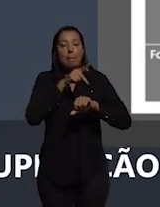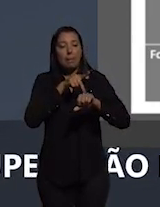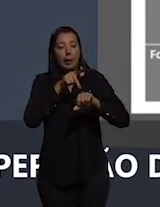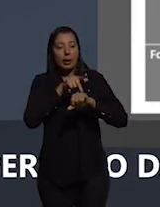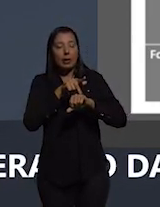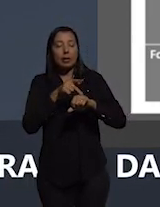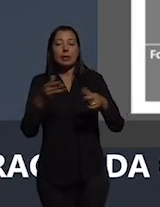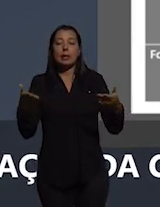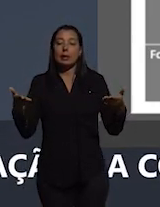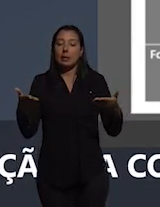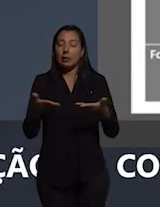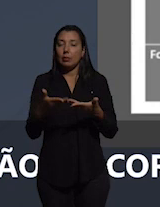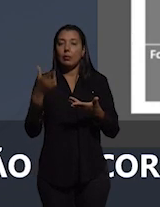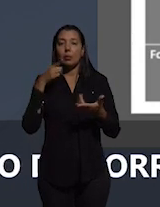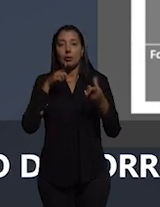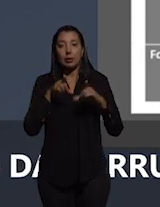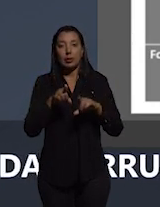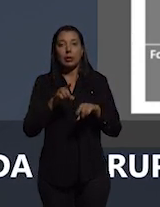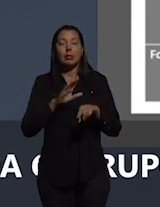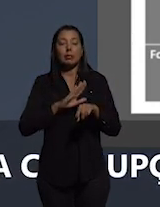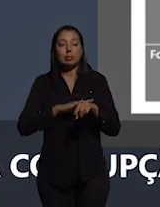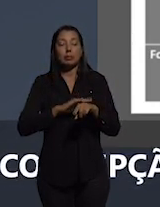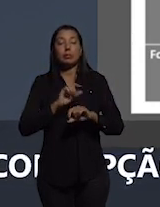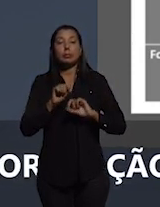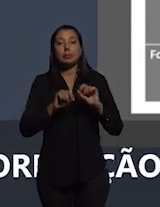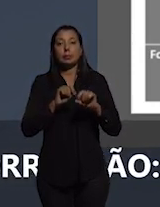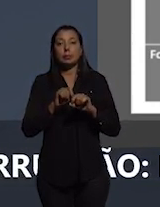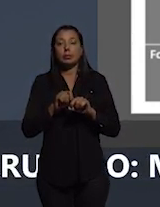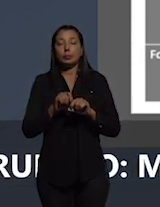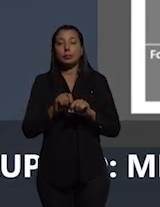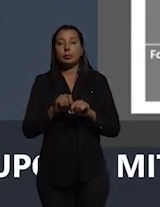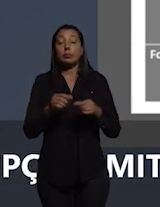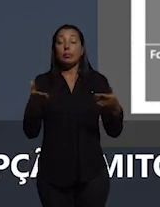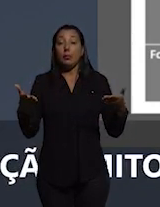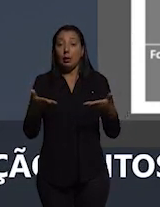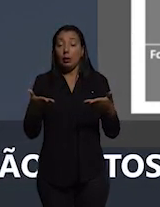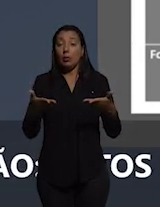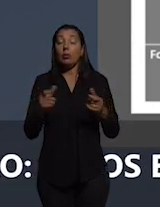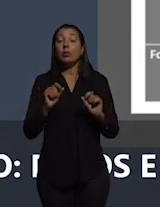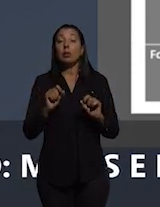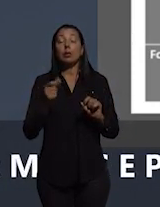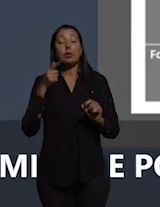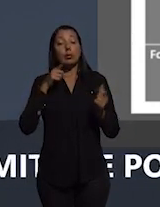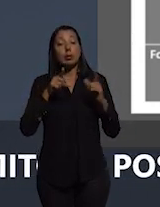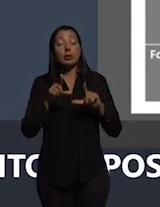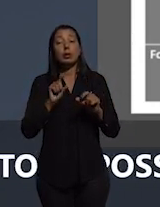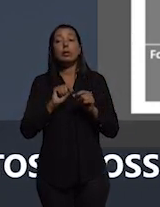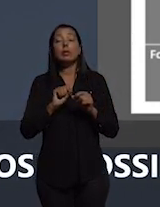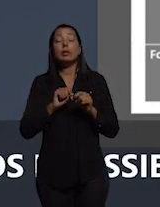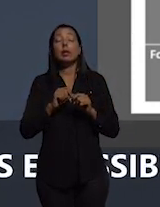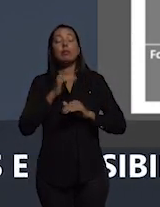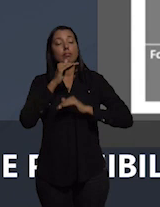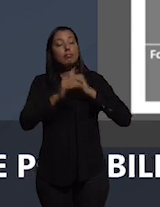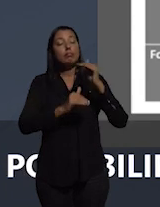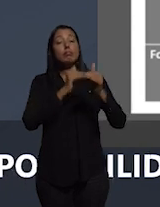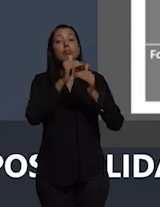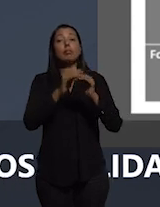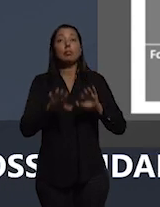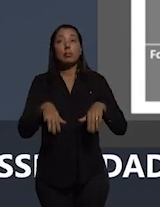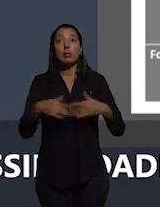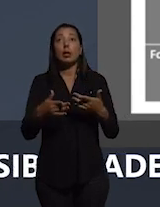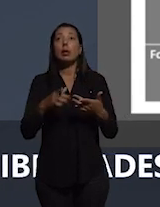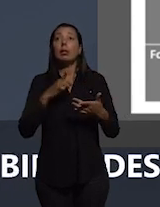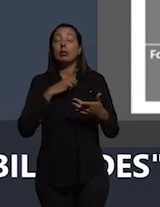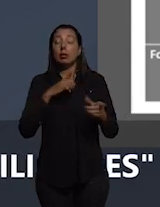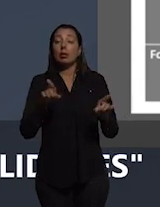recentemente conseguiram em tempos agora na contemporaneidade conseguiram fazer esse progresso então existe